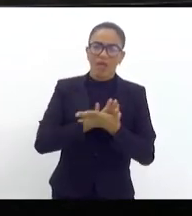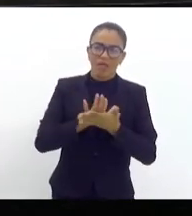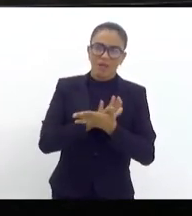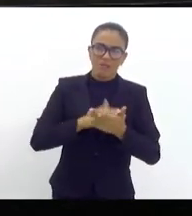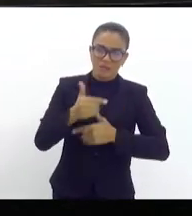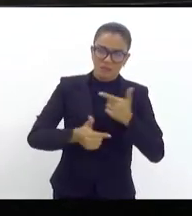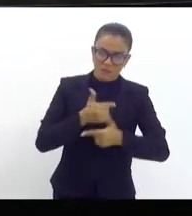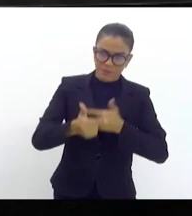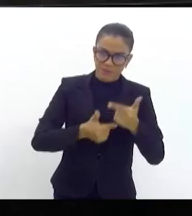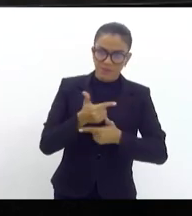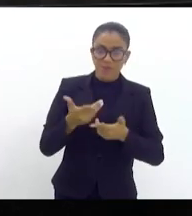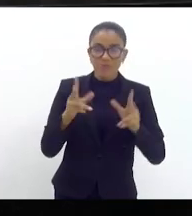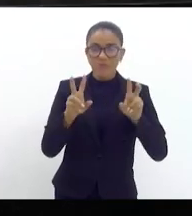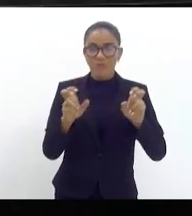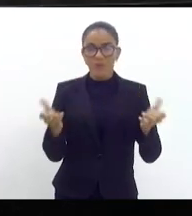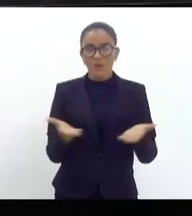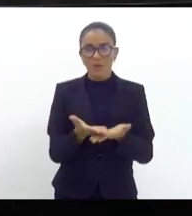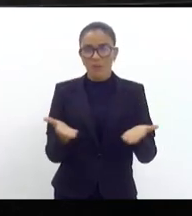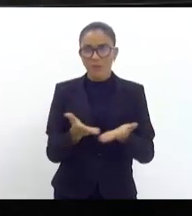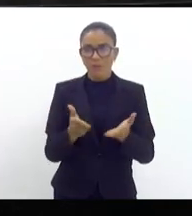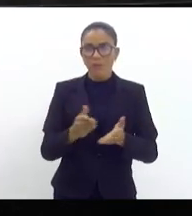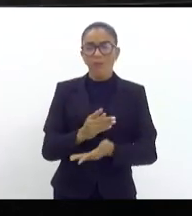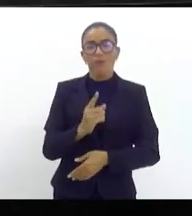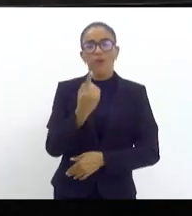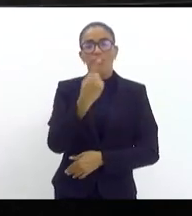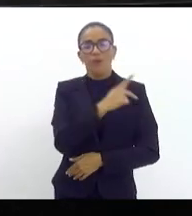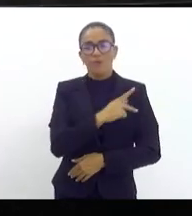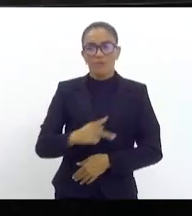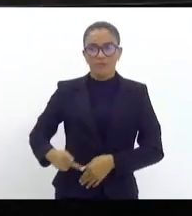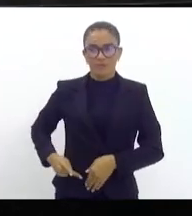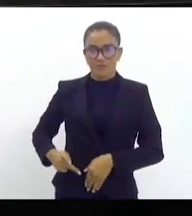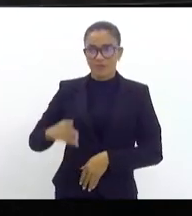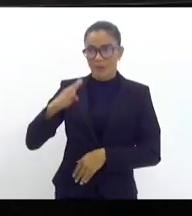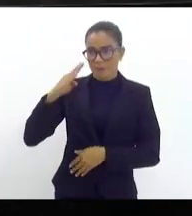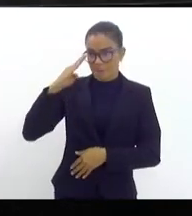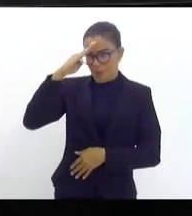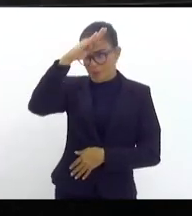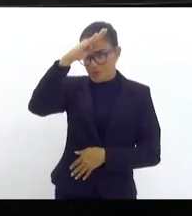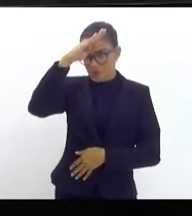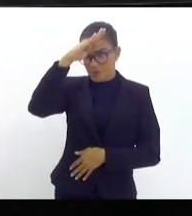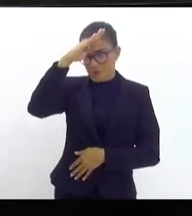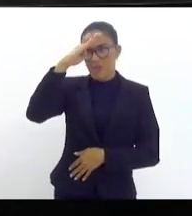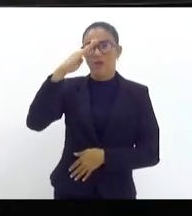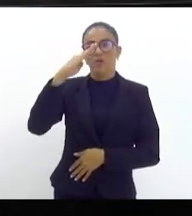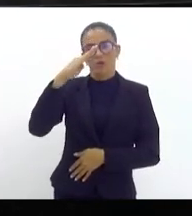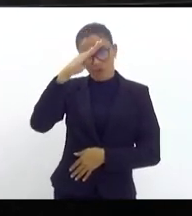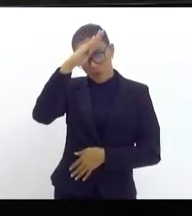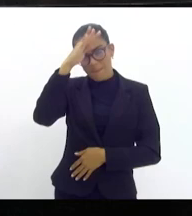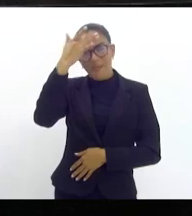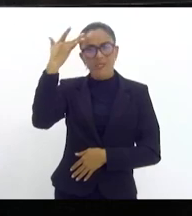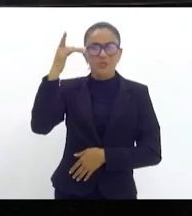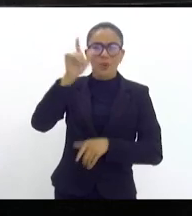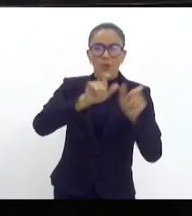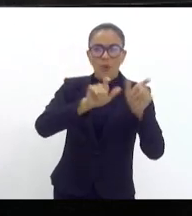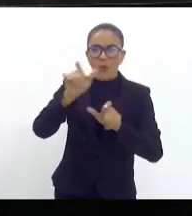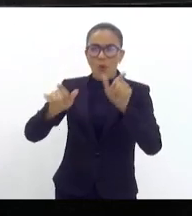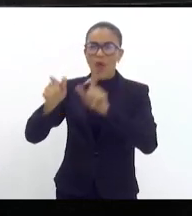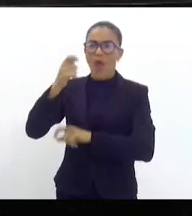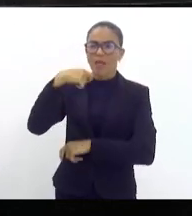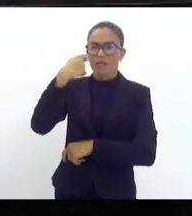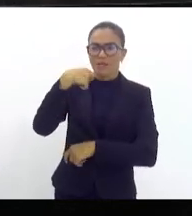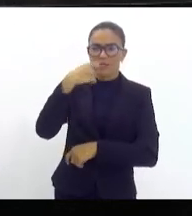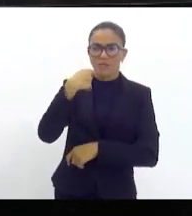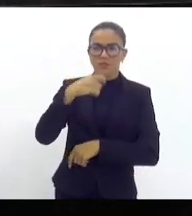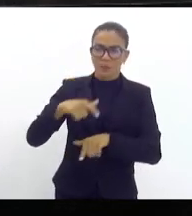Enfim, vamos ao assunto de hoje. Tivemos um presidente chamado Jair Messias Bolsonaro, onde lacradores e artistas medíocres